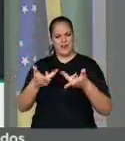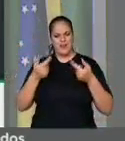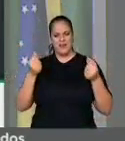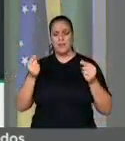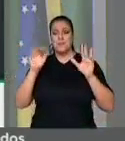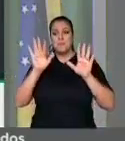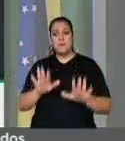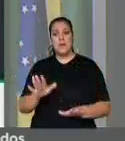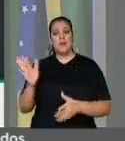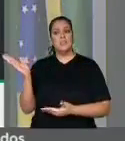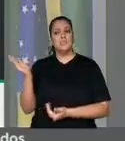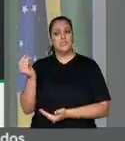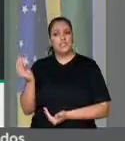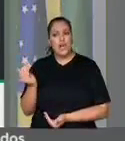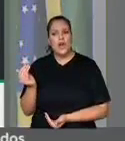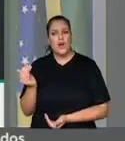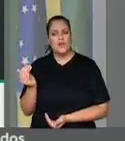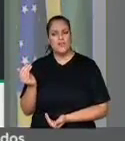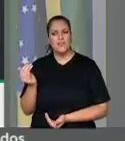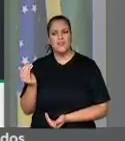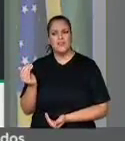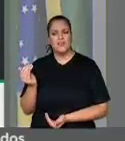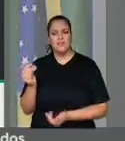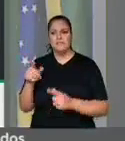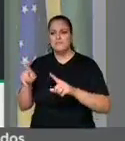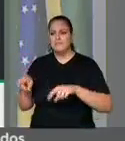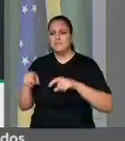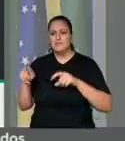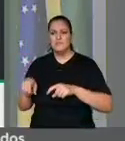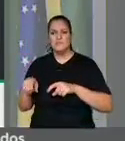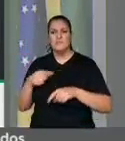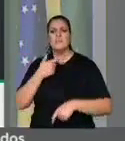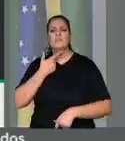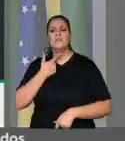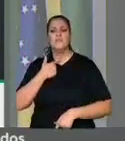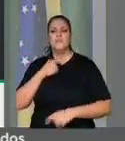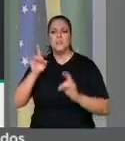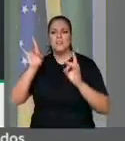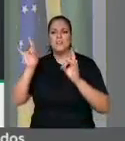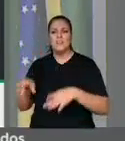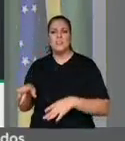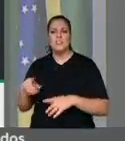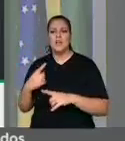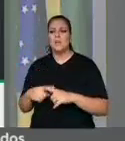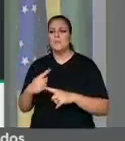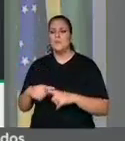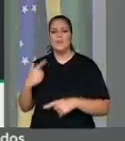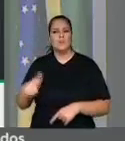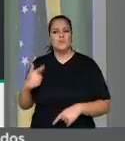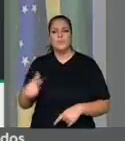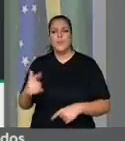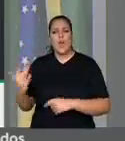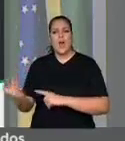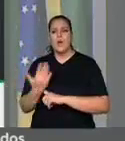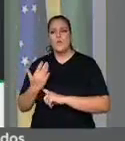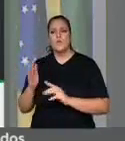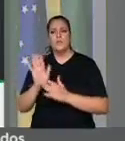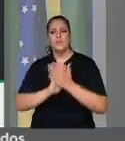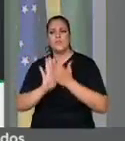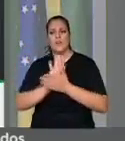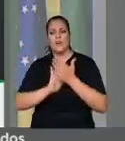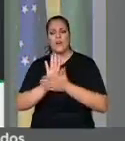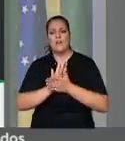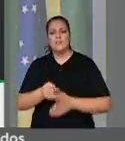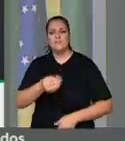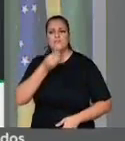pecuarista, o nosso pequeno produtor rural, que é ele sair lá do seu rincão porque não tem acesso a um pequeno valor do